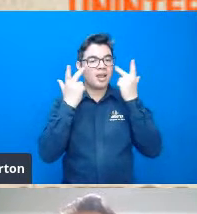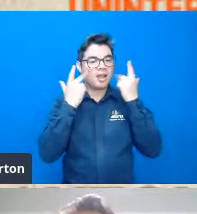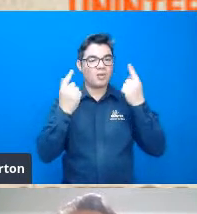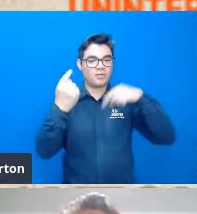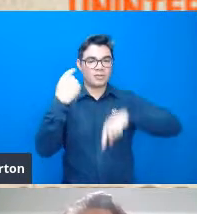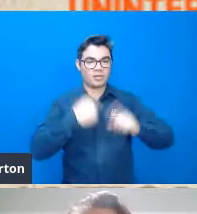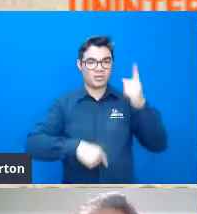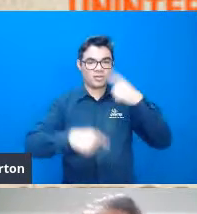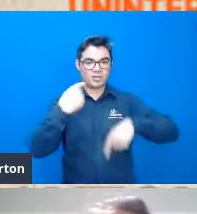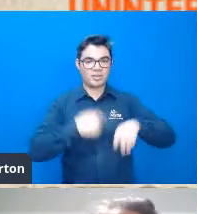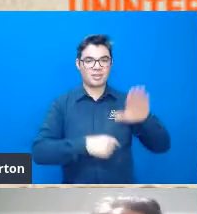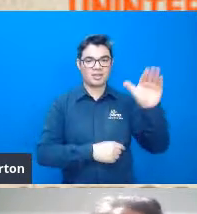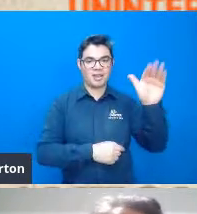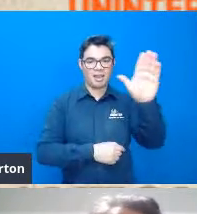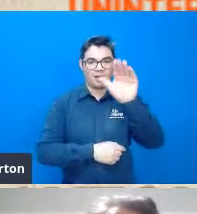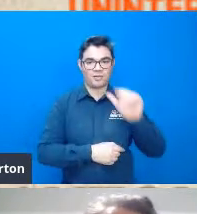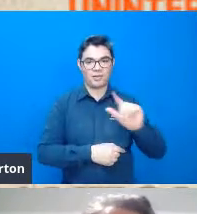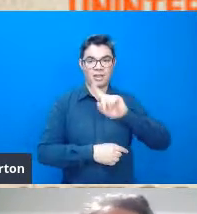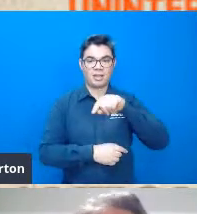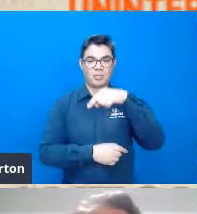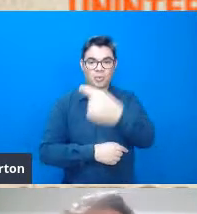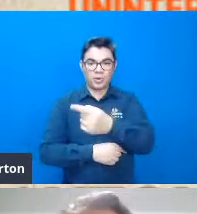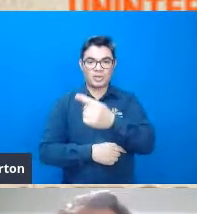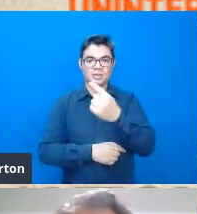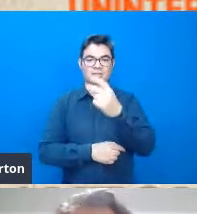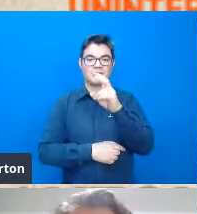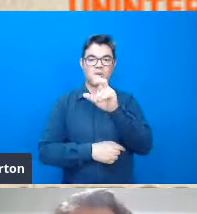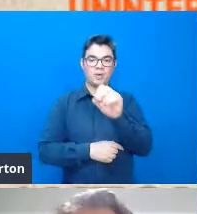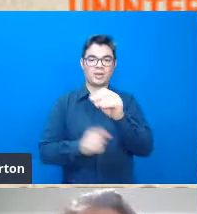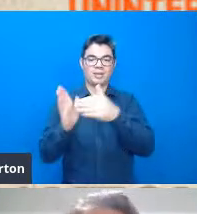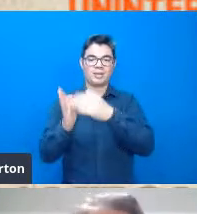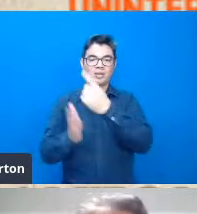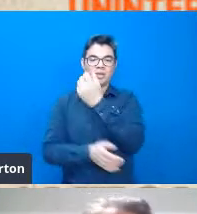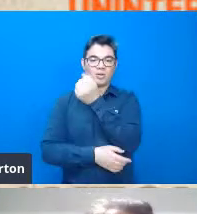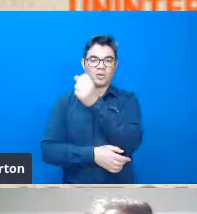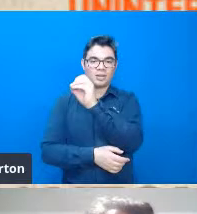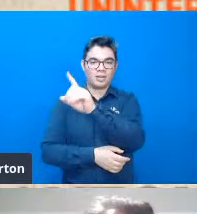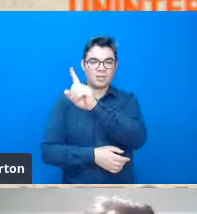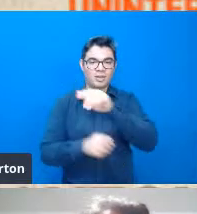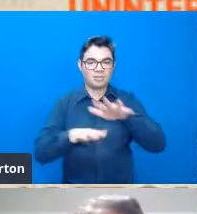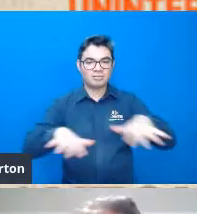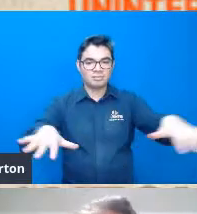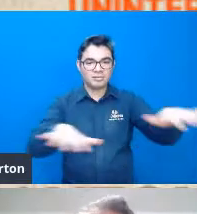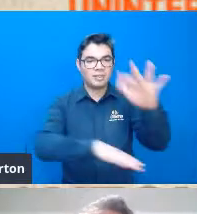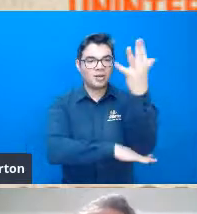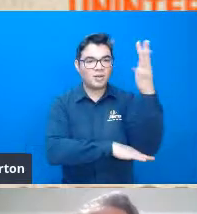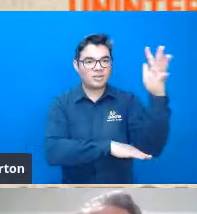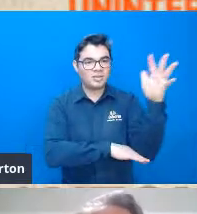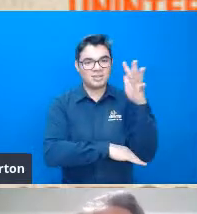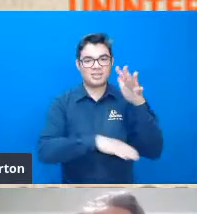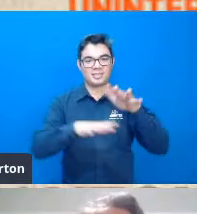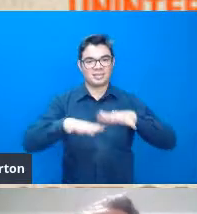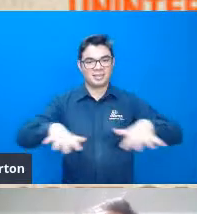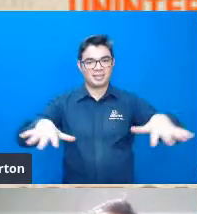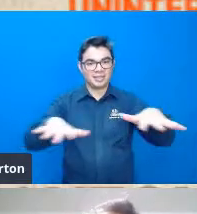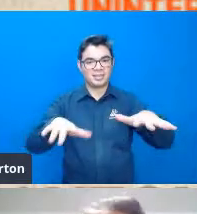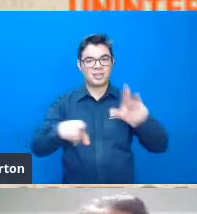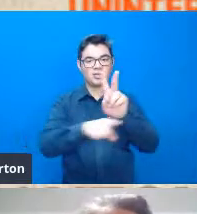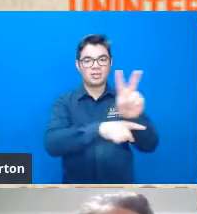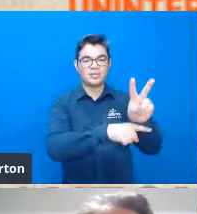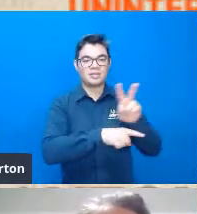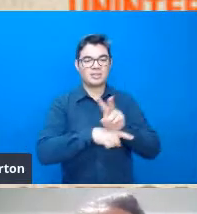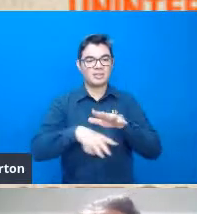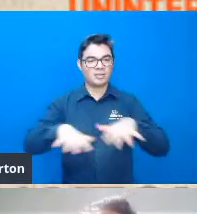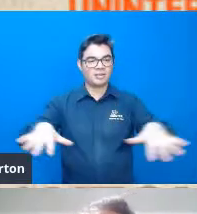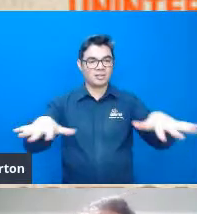dedicou muito mais à ecologia de ecossistemas e à conservação ambiental, justamente, se vocês lembrarem que eu comentei lá no começo, como parte